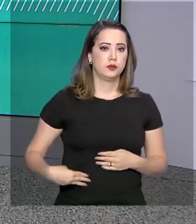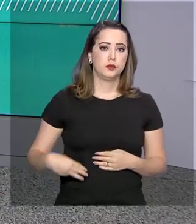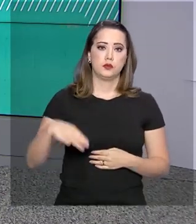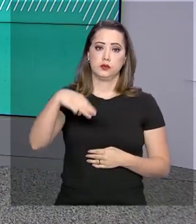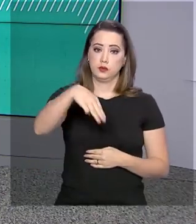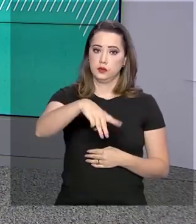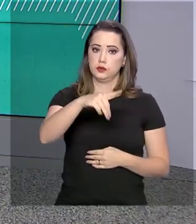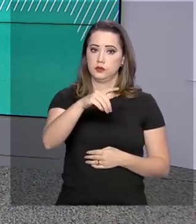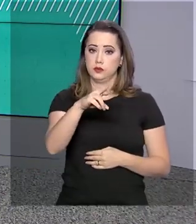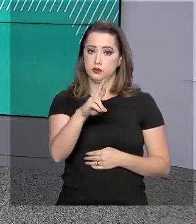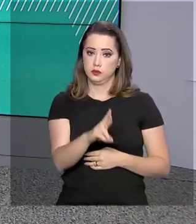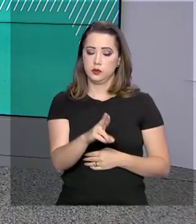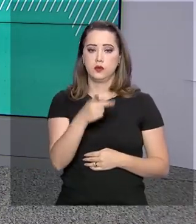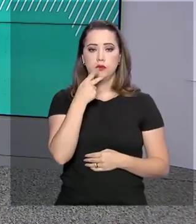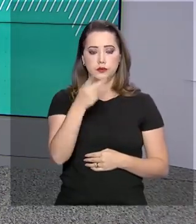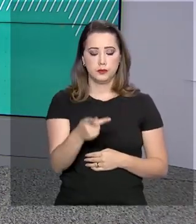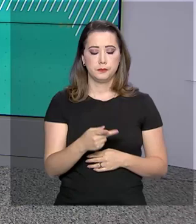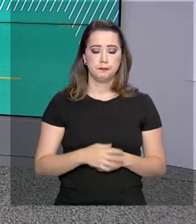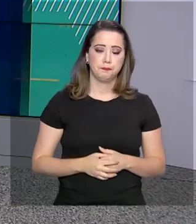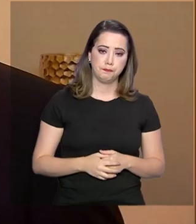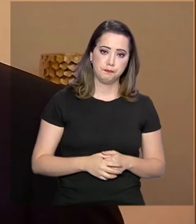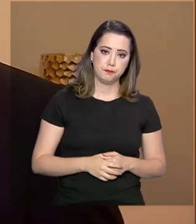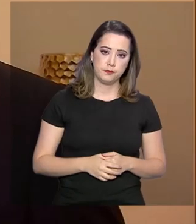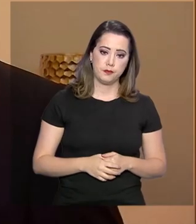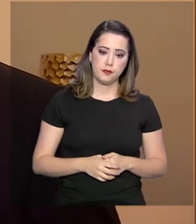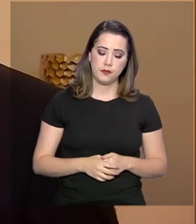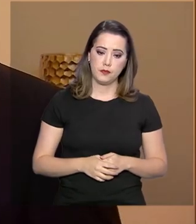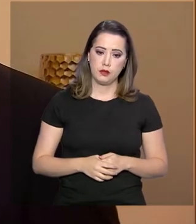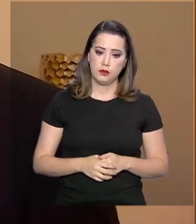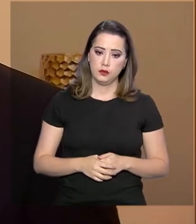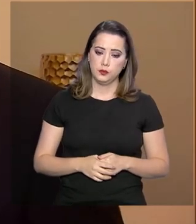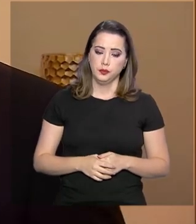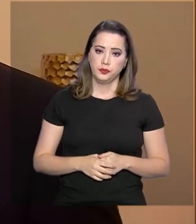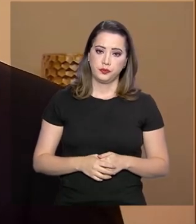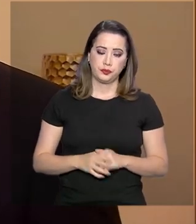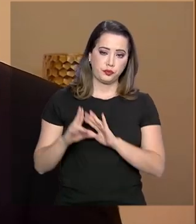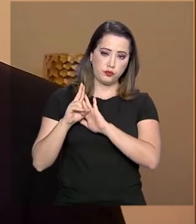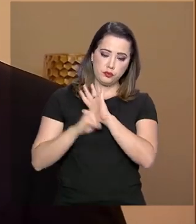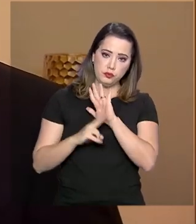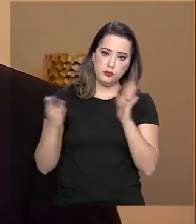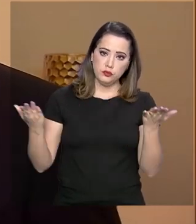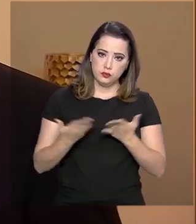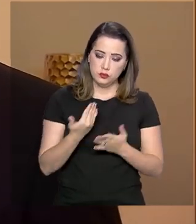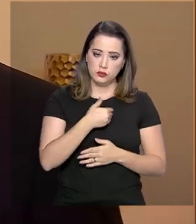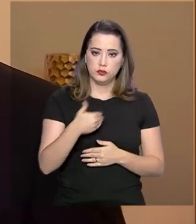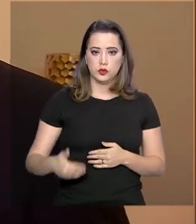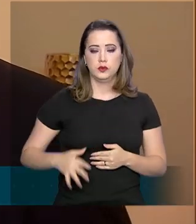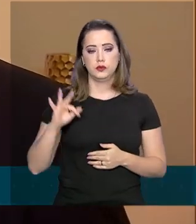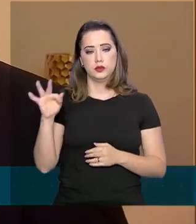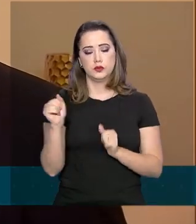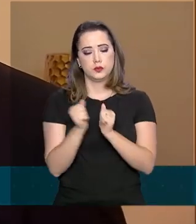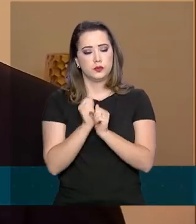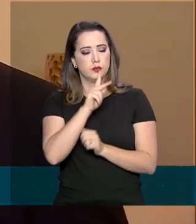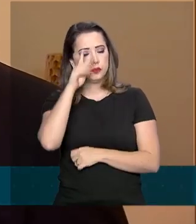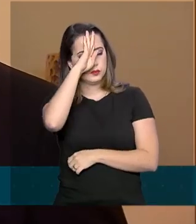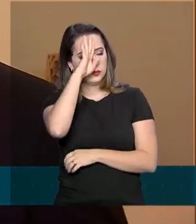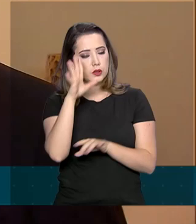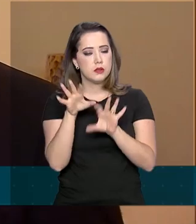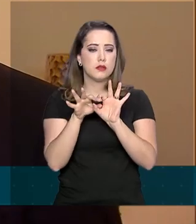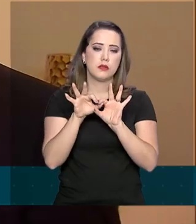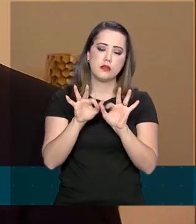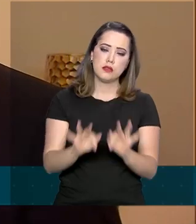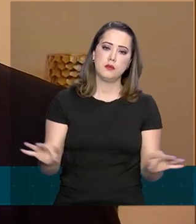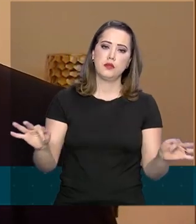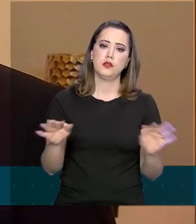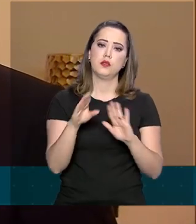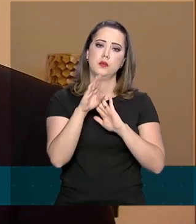Regional, Gustavo Canuto, comentou a medida. Com essa medida, o governo federal, o presidente Jair Bolsonaro, destrava o programa